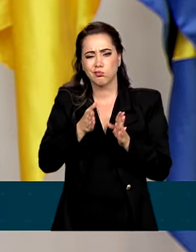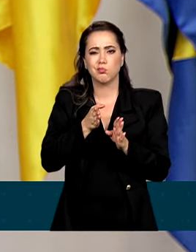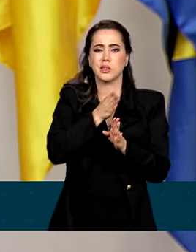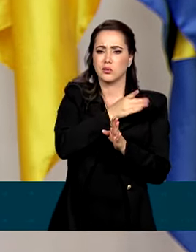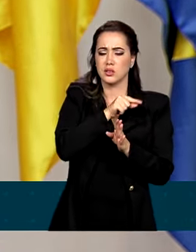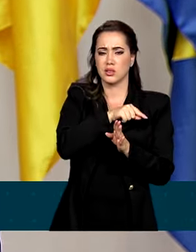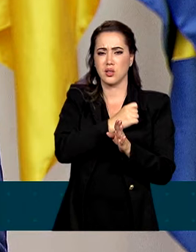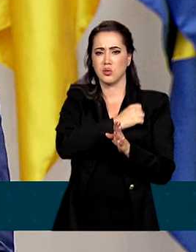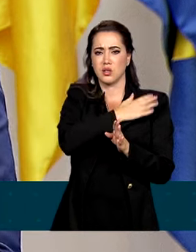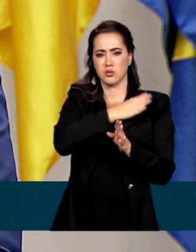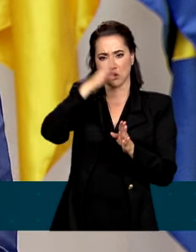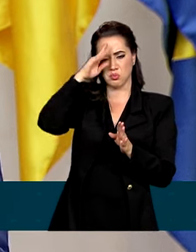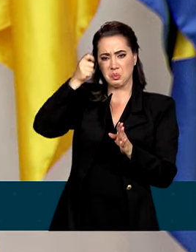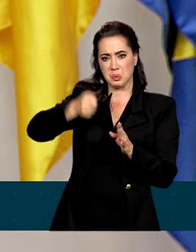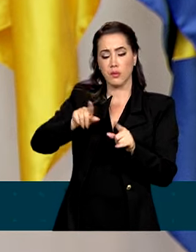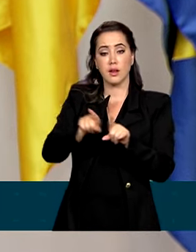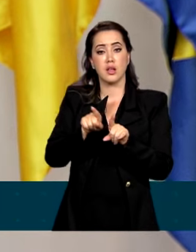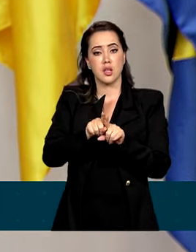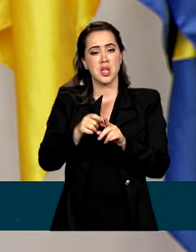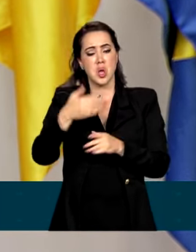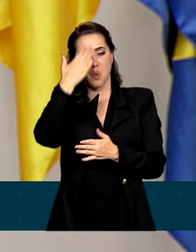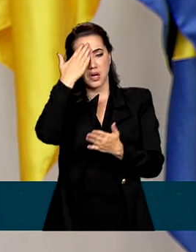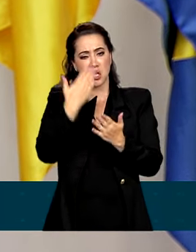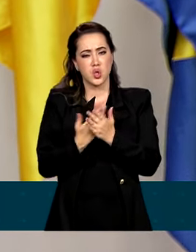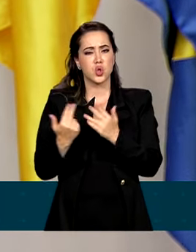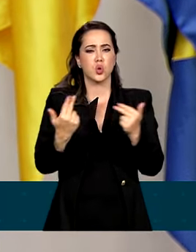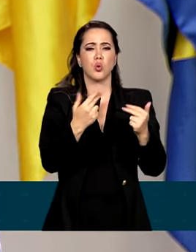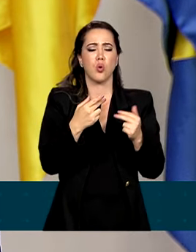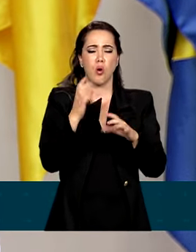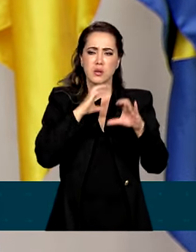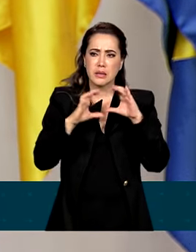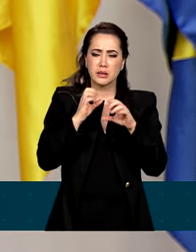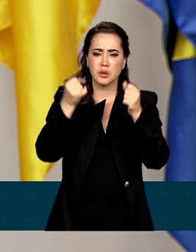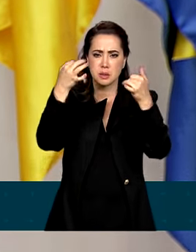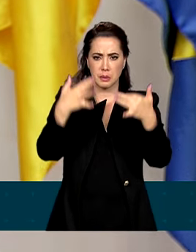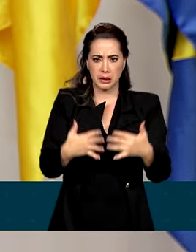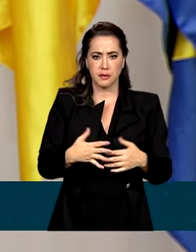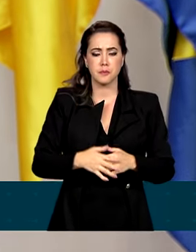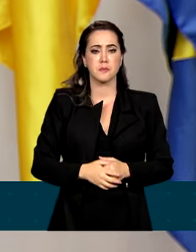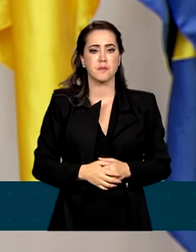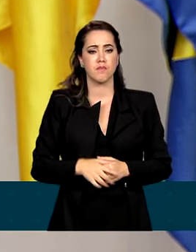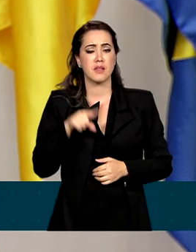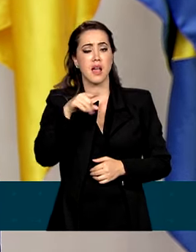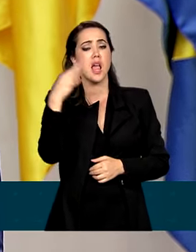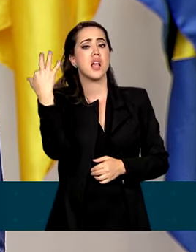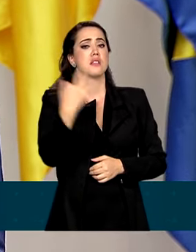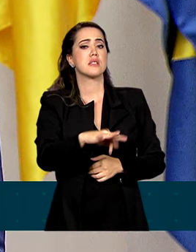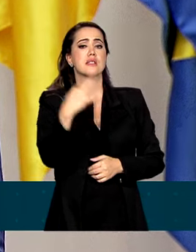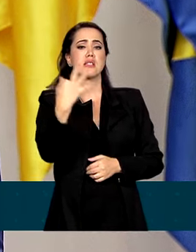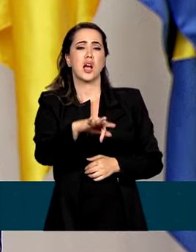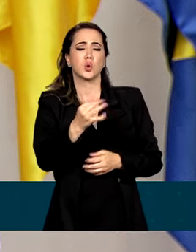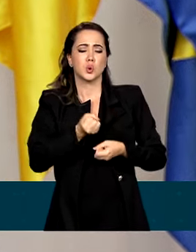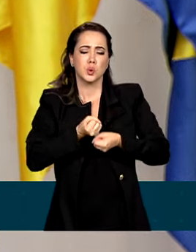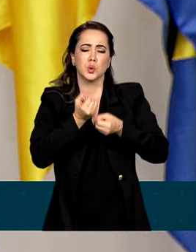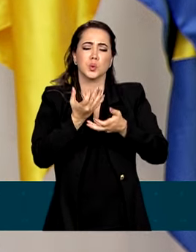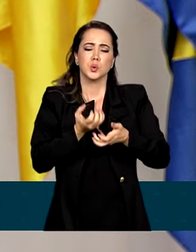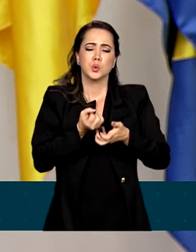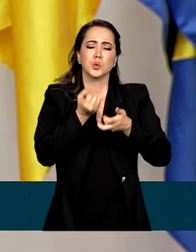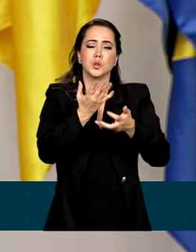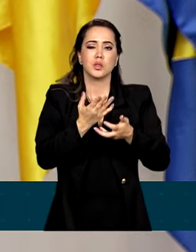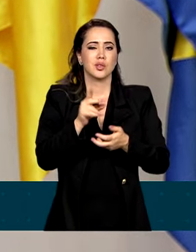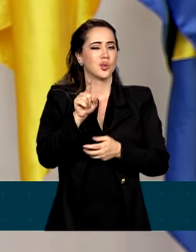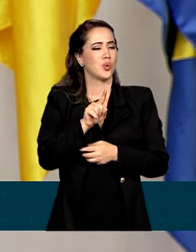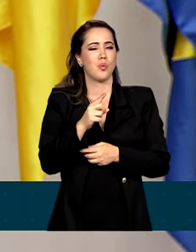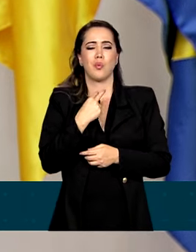certeza de que, como João Bosco e Aldir Blanc disseram, abro aspas, essa dor assim pungente não há de ser